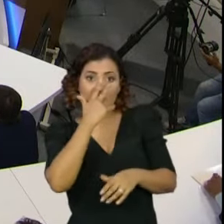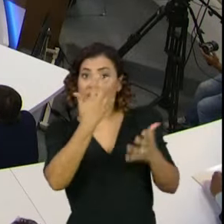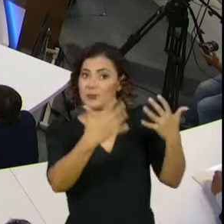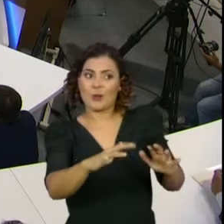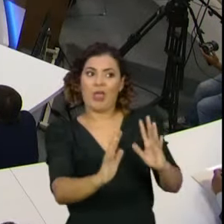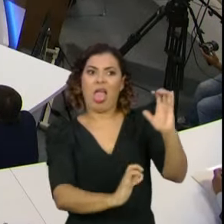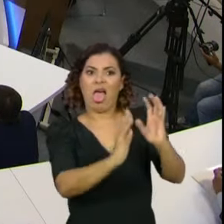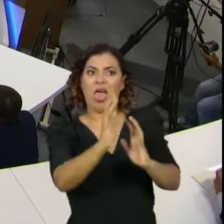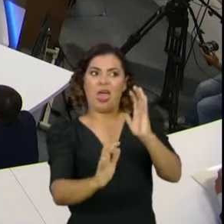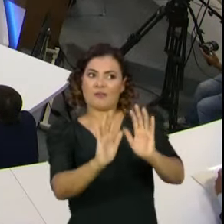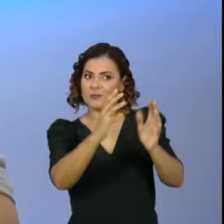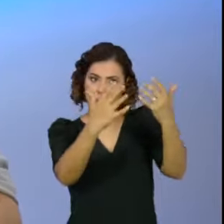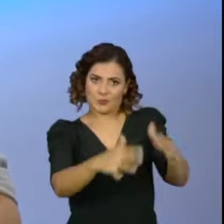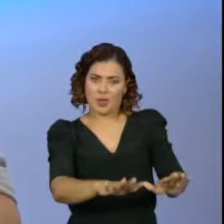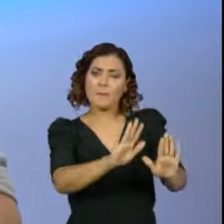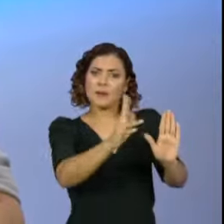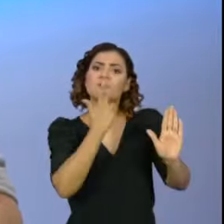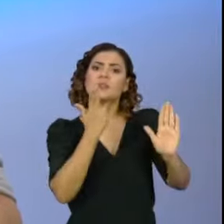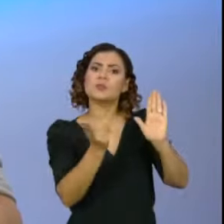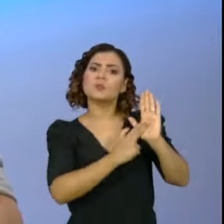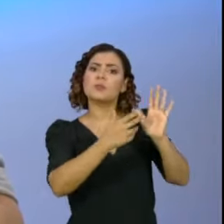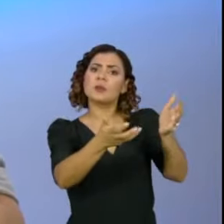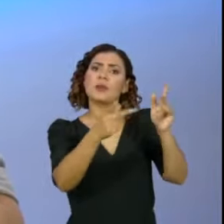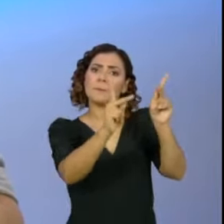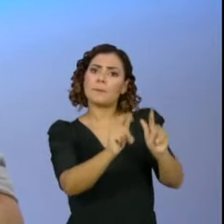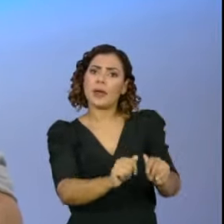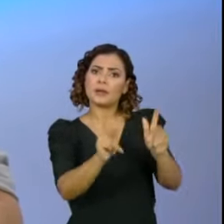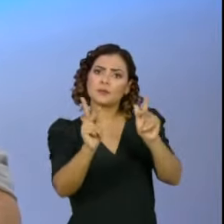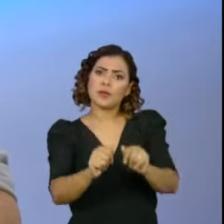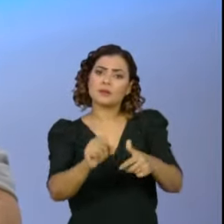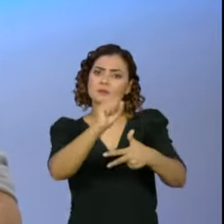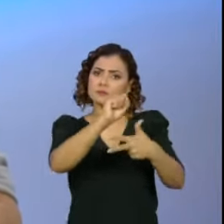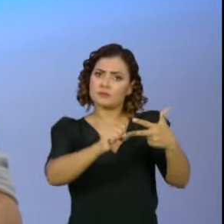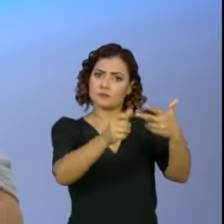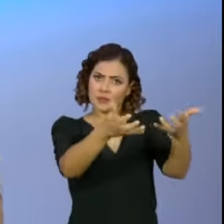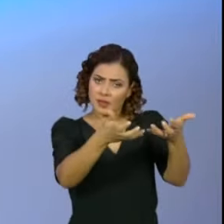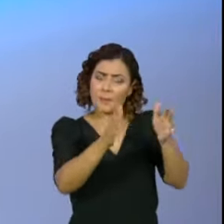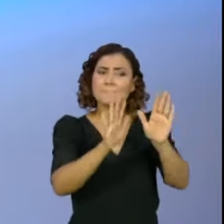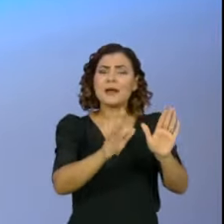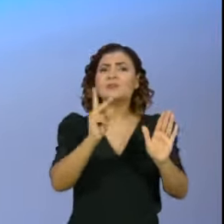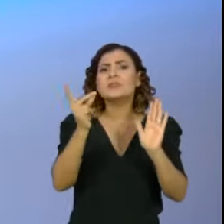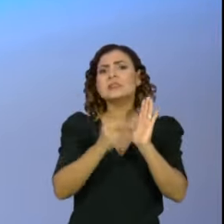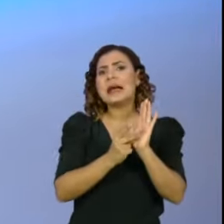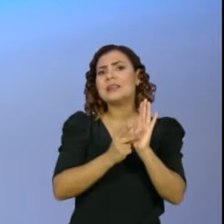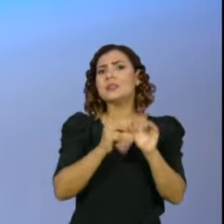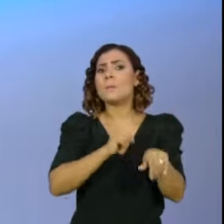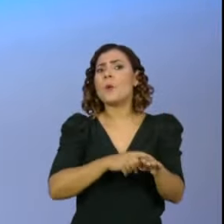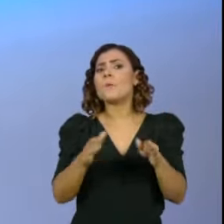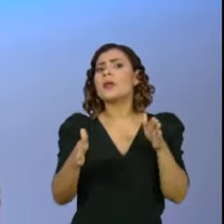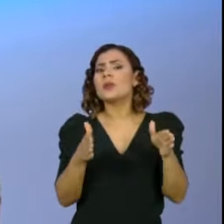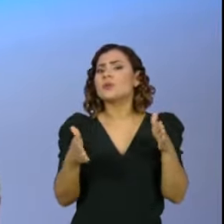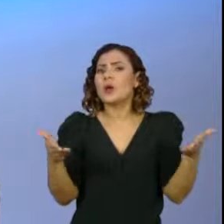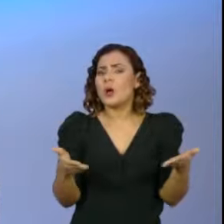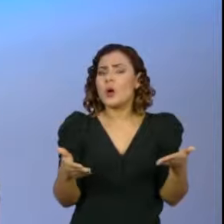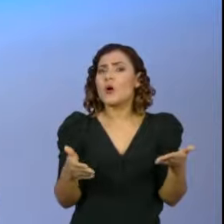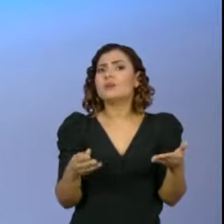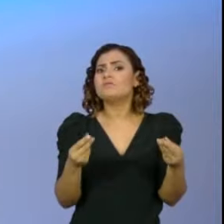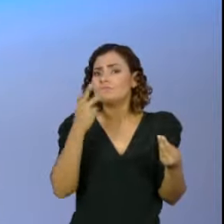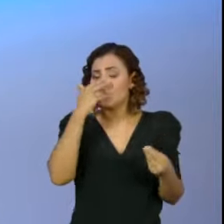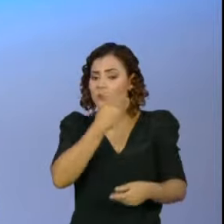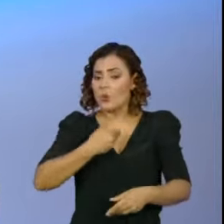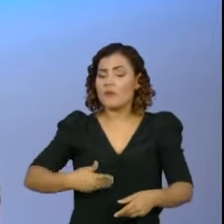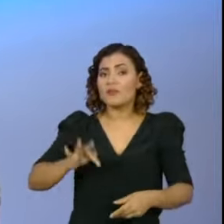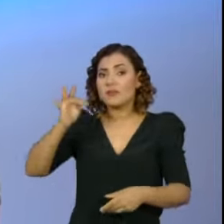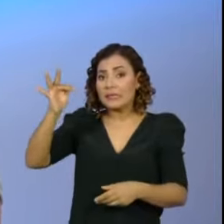pegar fogo, né? O senhor assumiu dizendo que quer uma pacificação dos poderes. A gente tem um momento de inação do governo